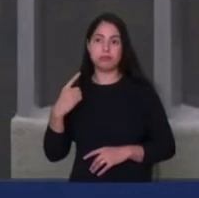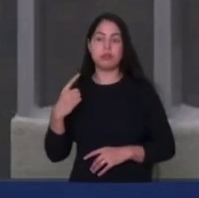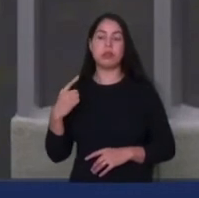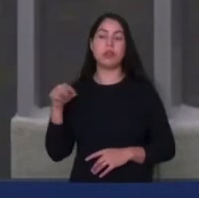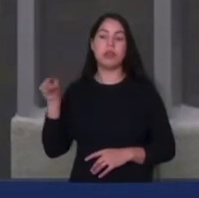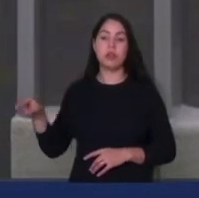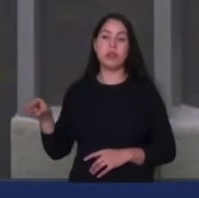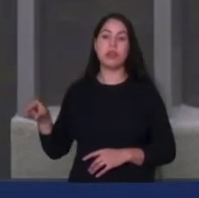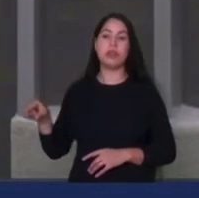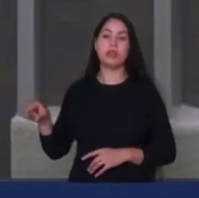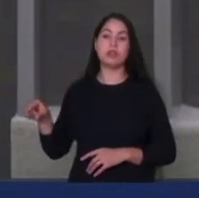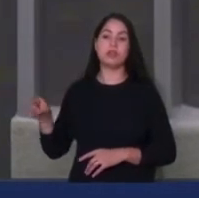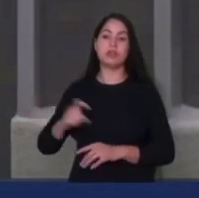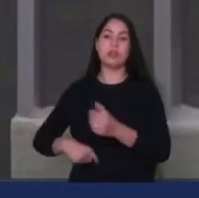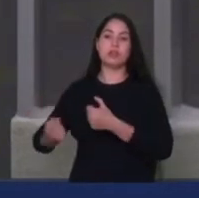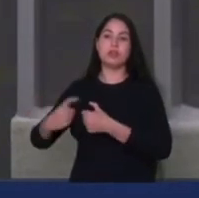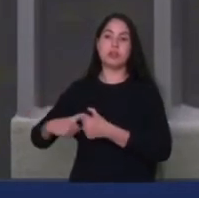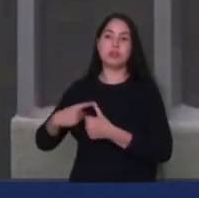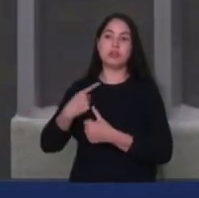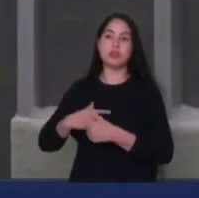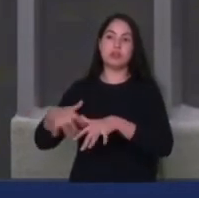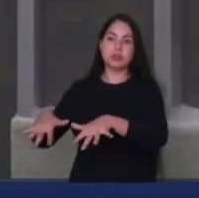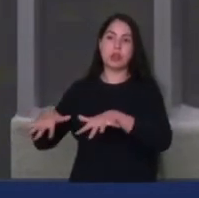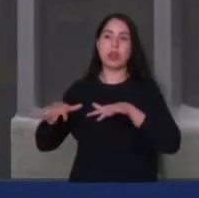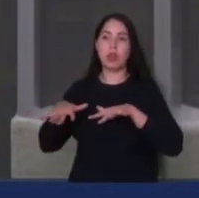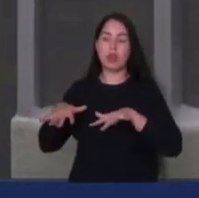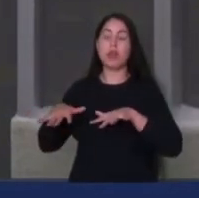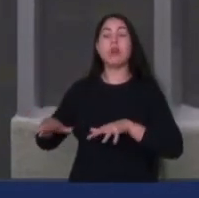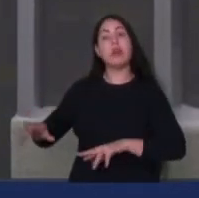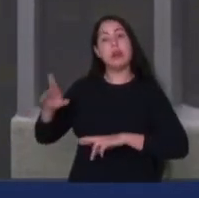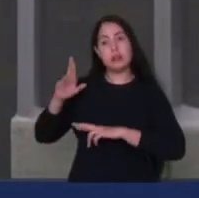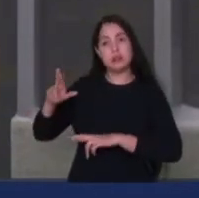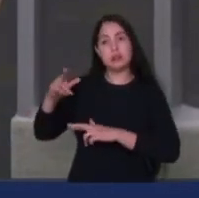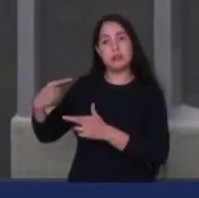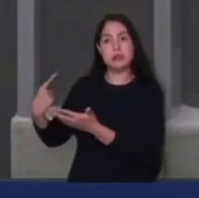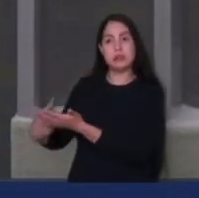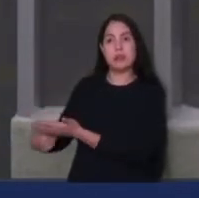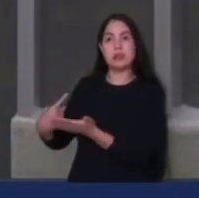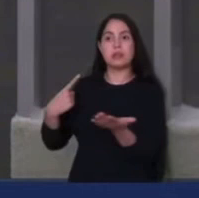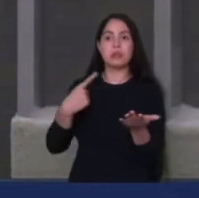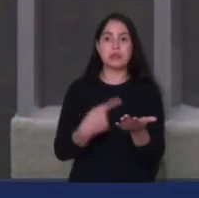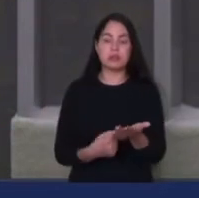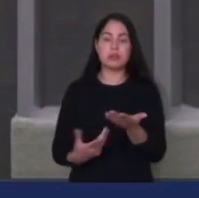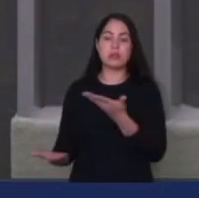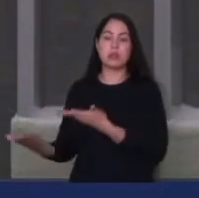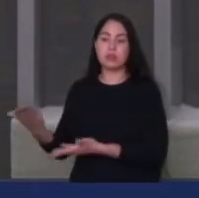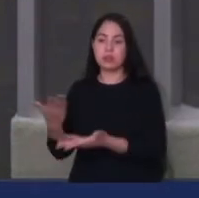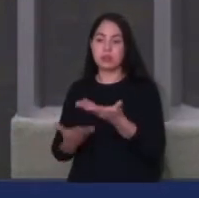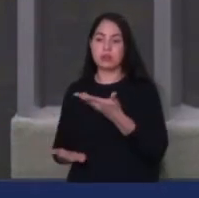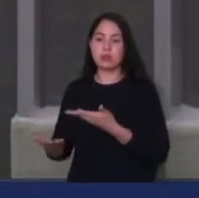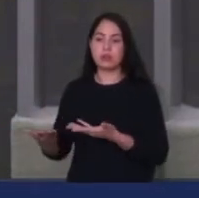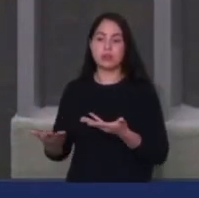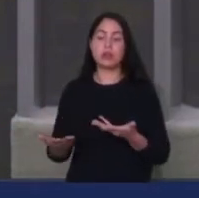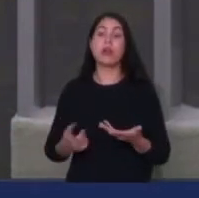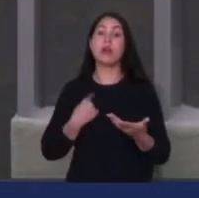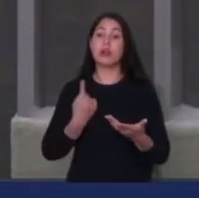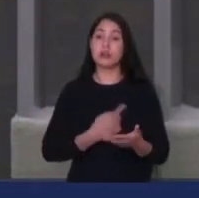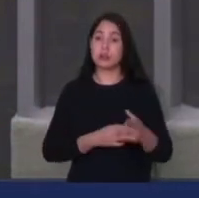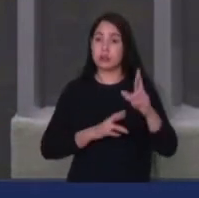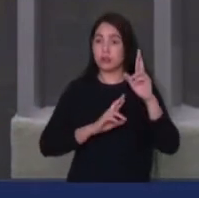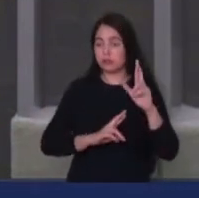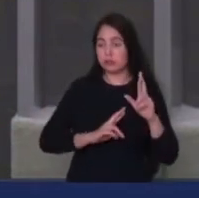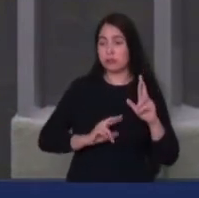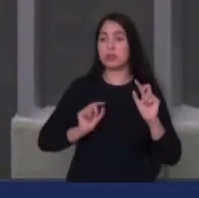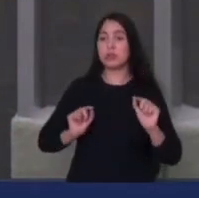para uma audiência que nós esperamos que possa haver uma conciliação. Nós desejamos, em parceria com todos os órgãos de defesa do